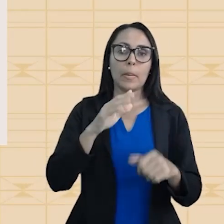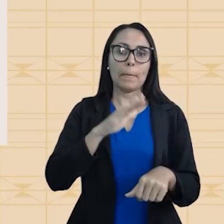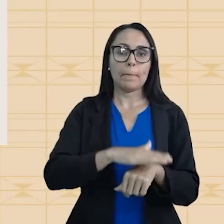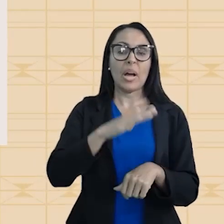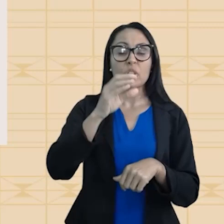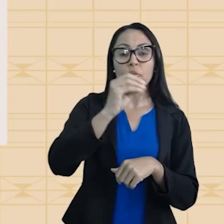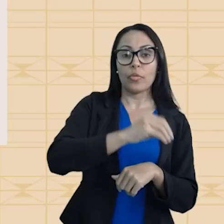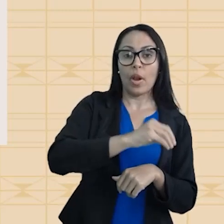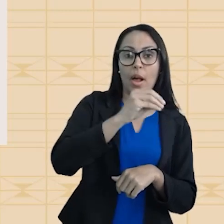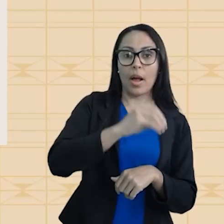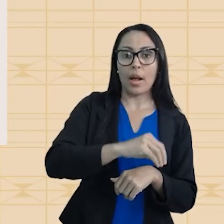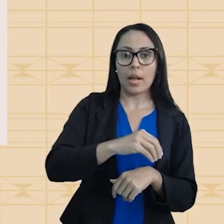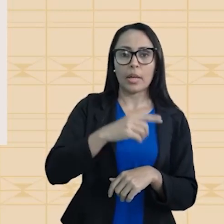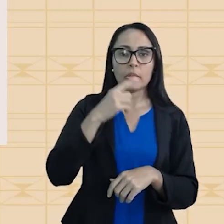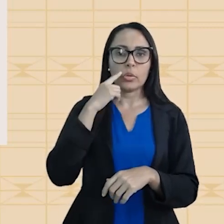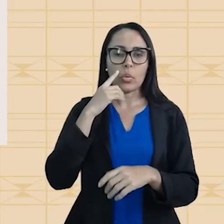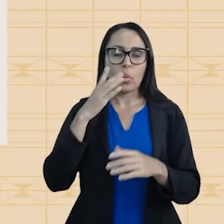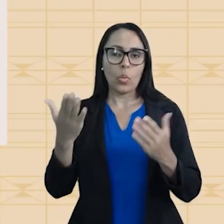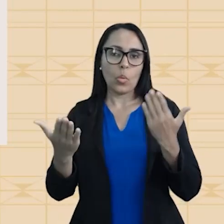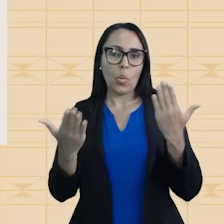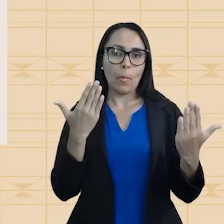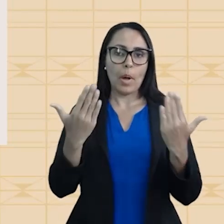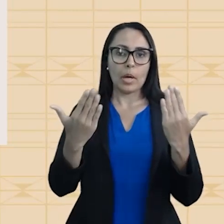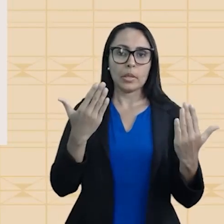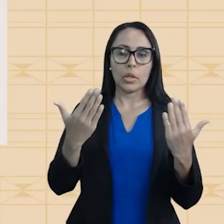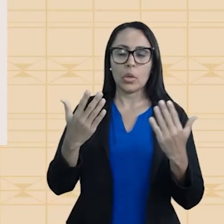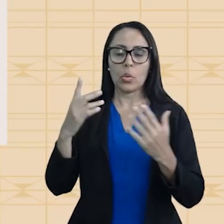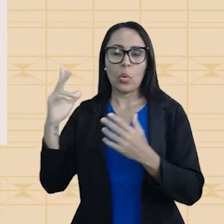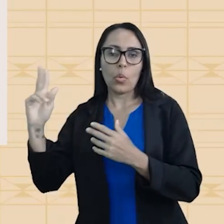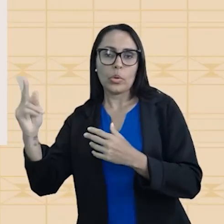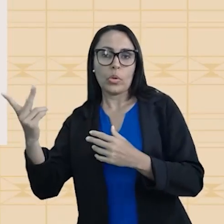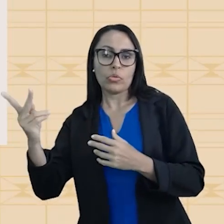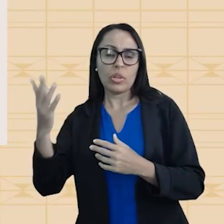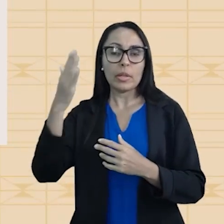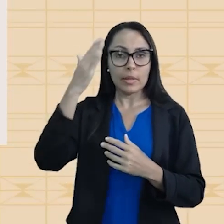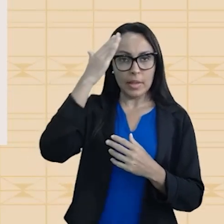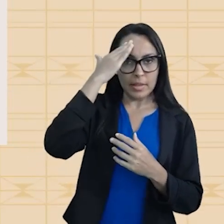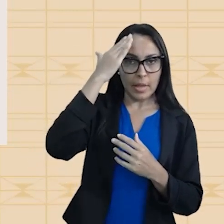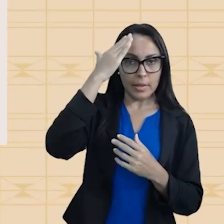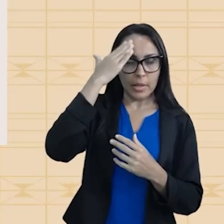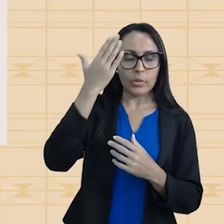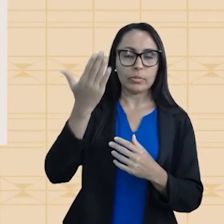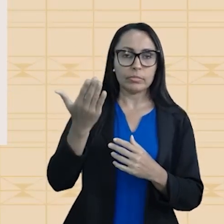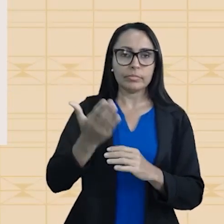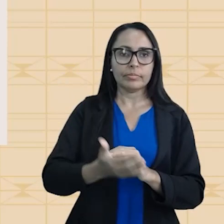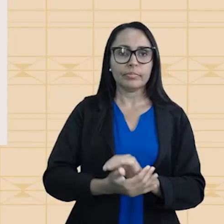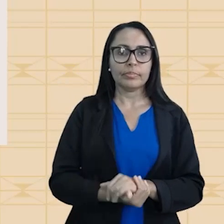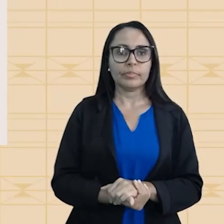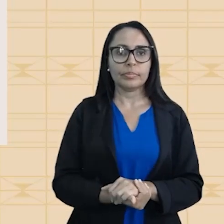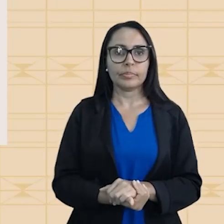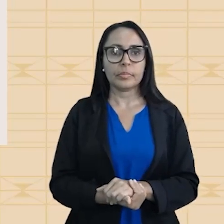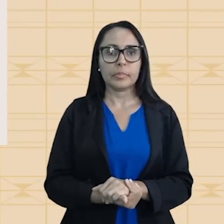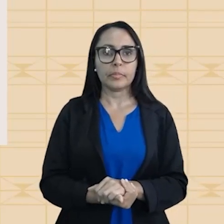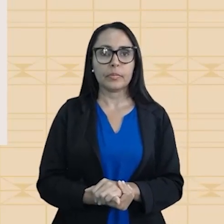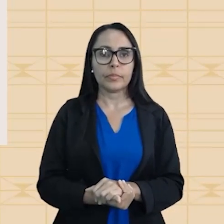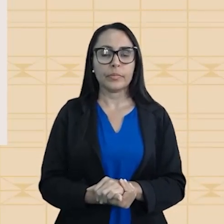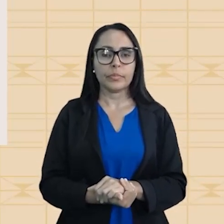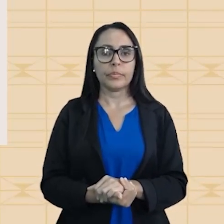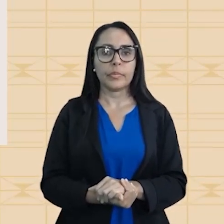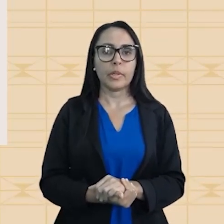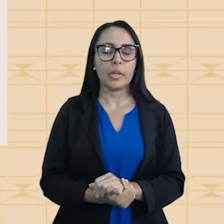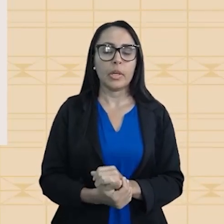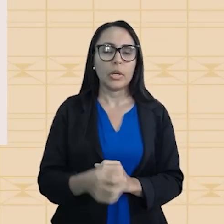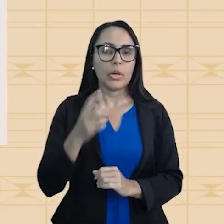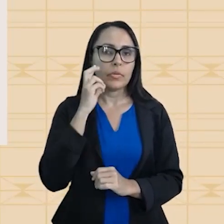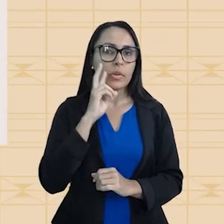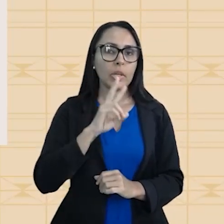mais fraca do que a ligação de hidrogênio. Tá entendendo aí pela intensidade? Tudo bem. E